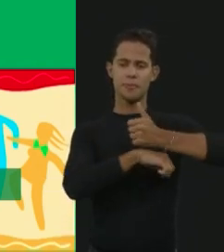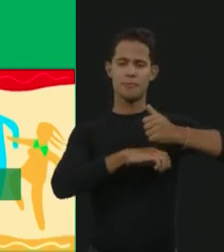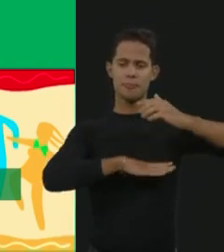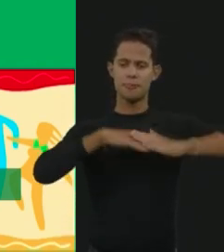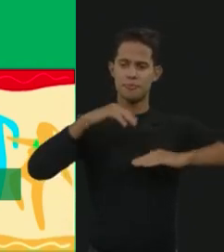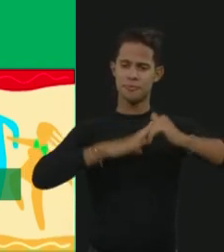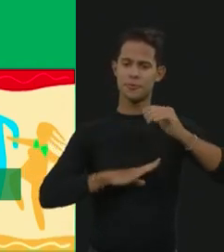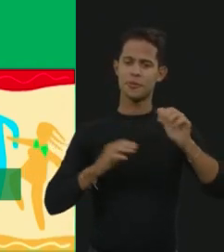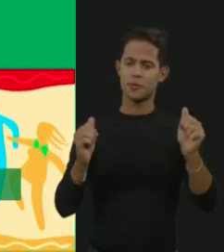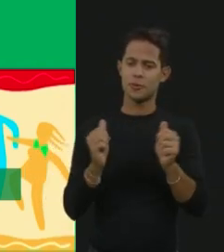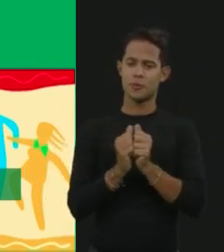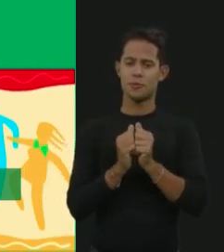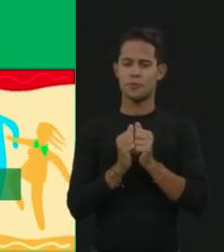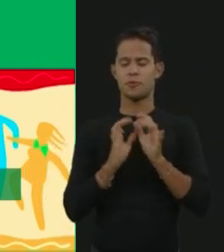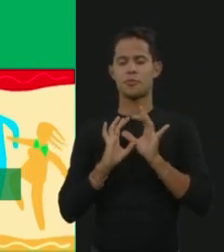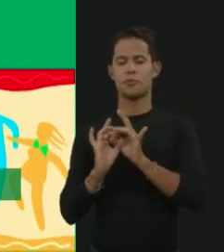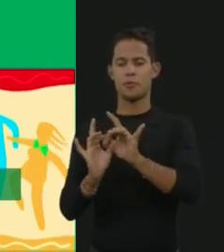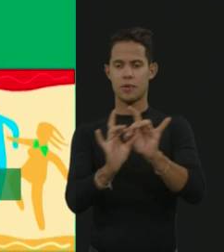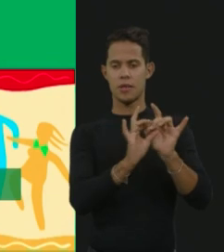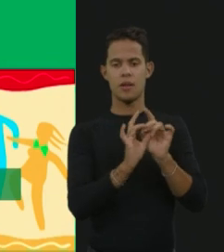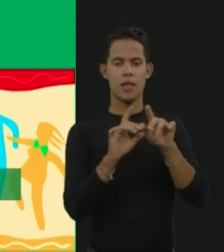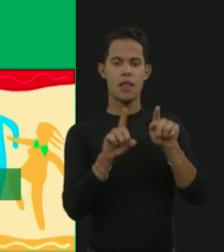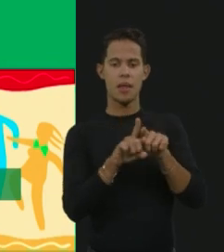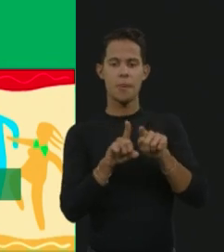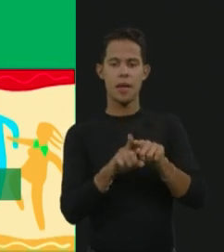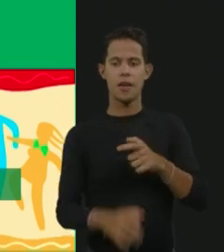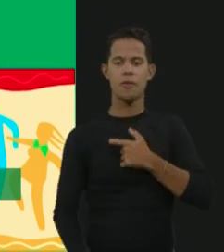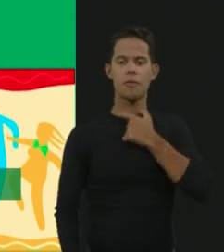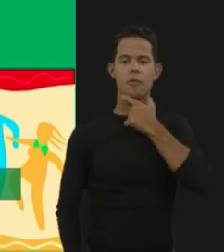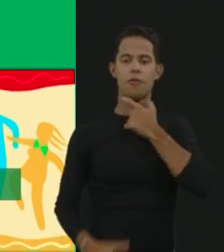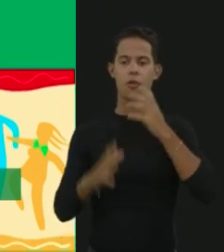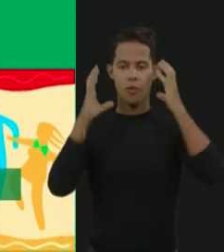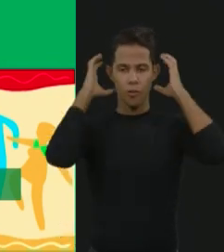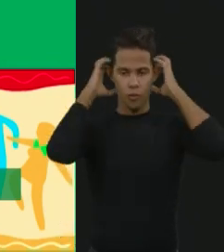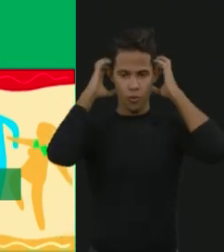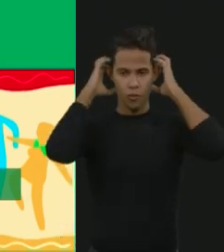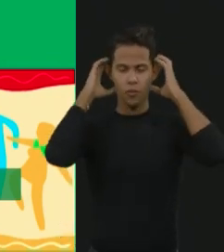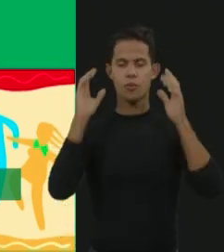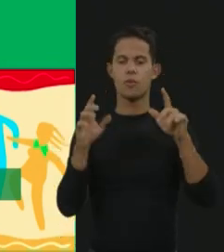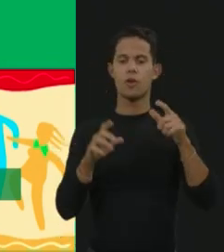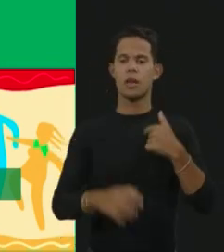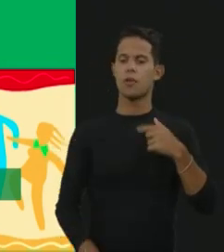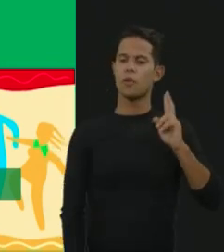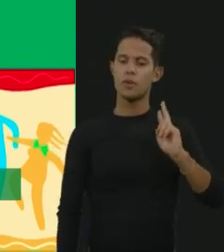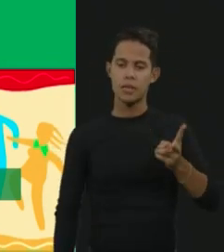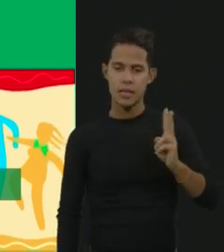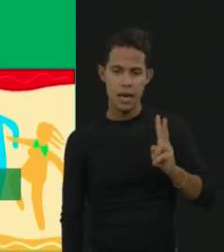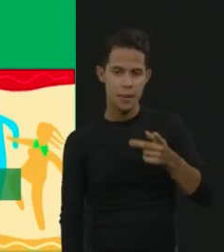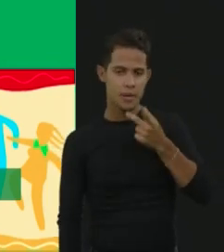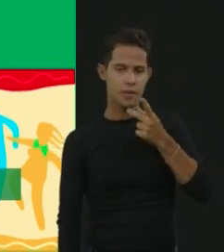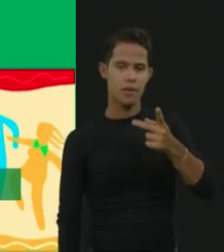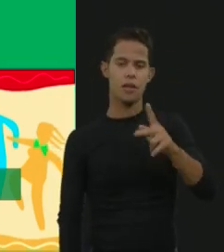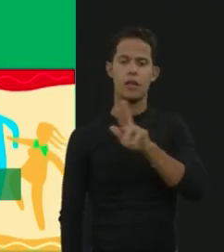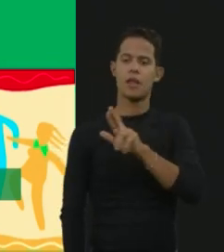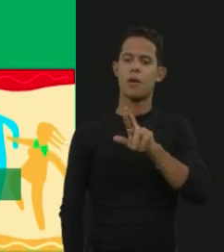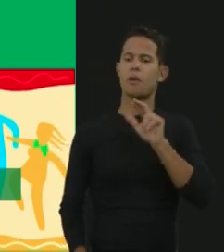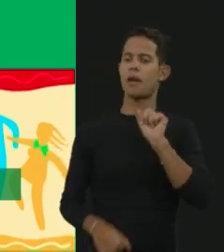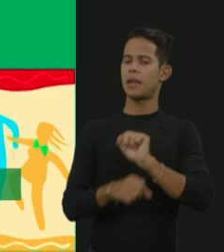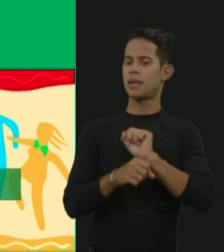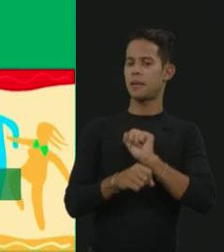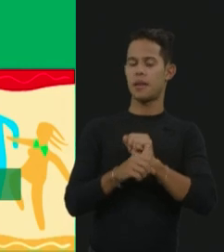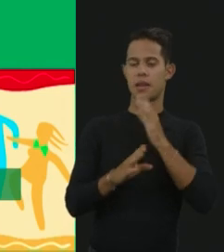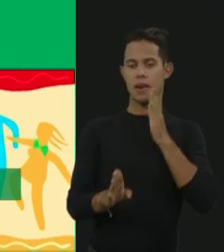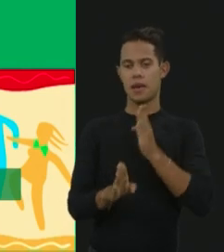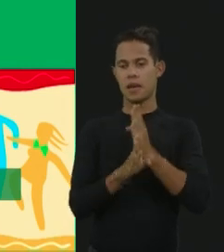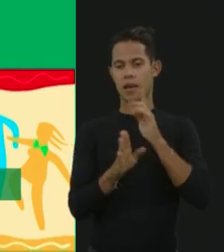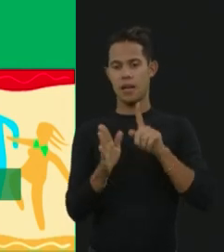permitir isso, de fazer físio, fazer fono, né? No momento que, eu sempre falo, não tem que esperar o diagnóstico genético pra fazer isso,